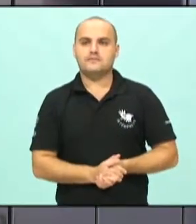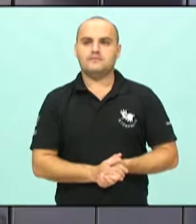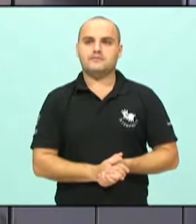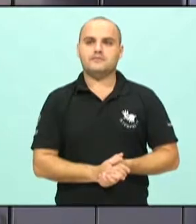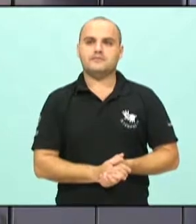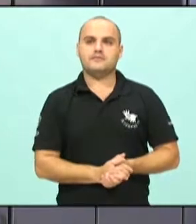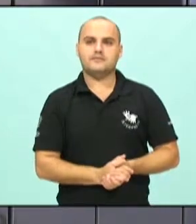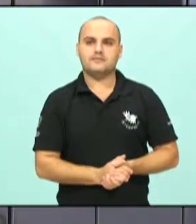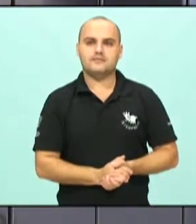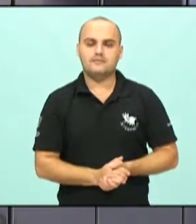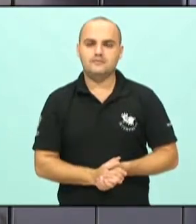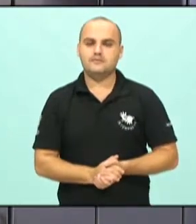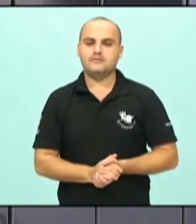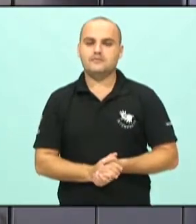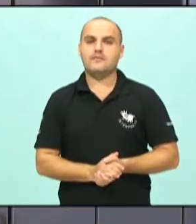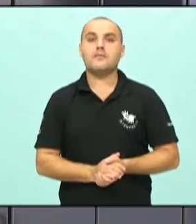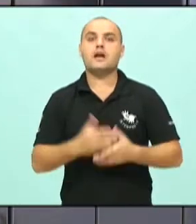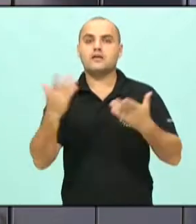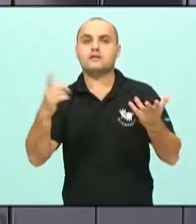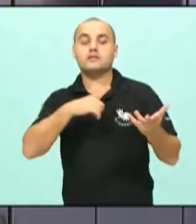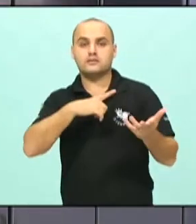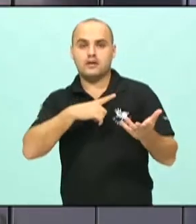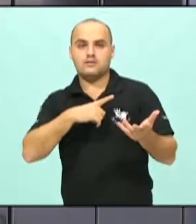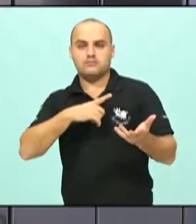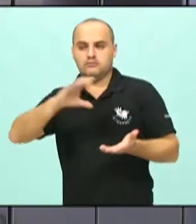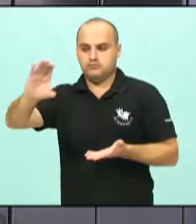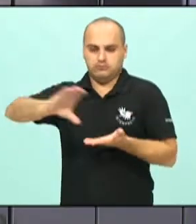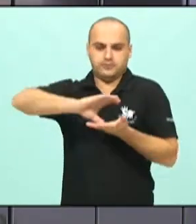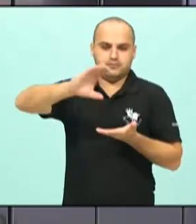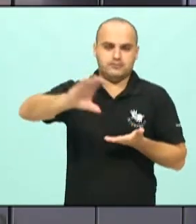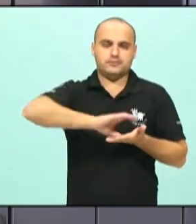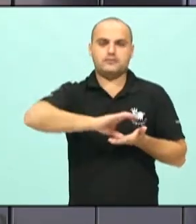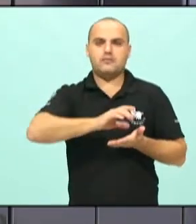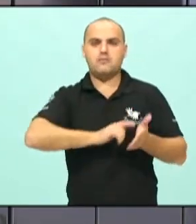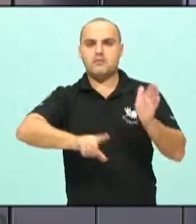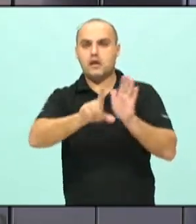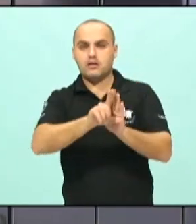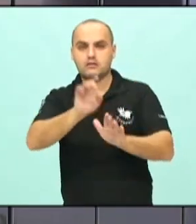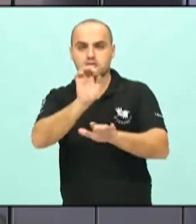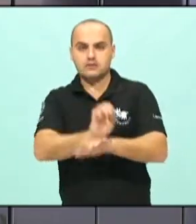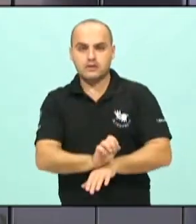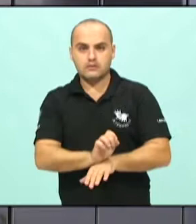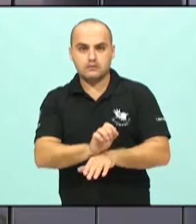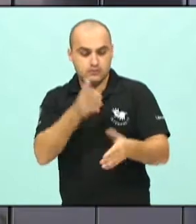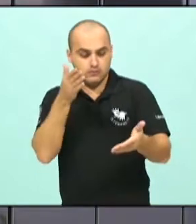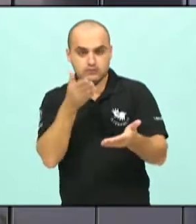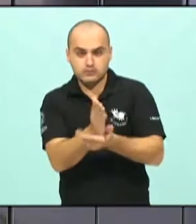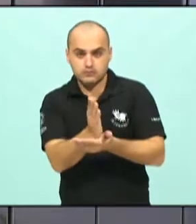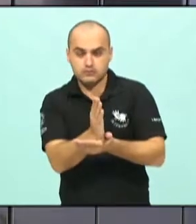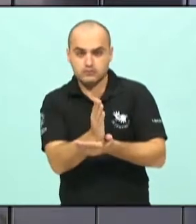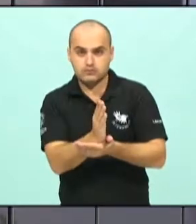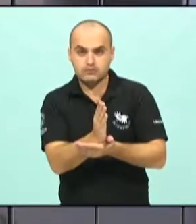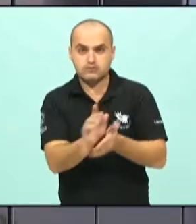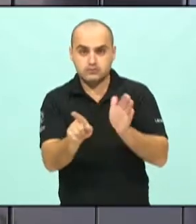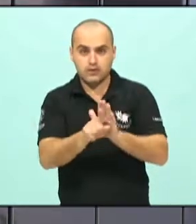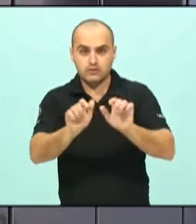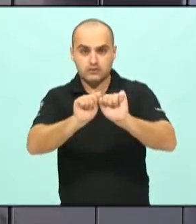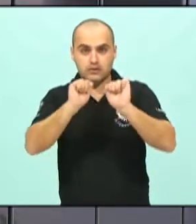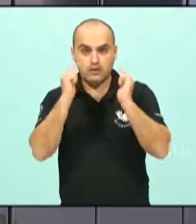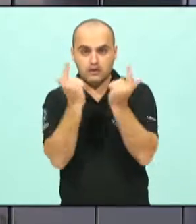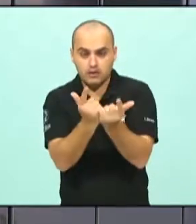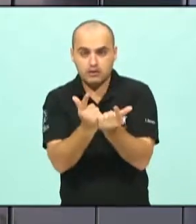Nós temos aí o recurso que vem uma lei estadual aprovada, discutida e aprovada pela Assembleia